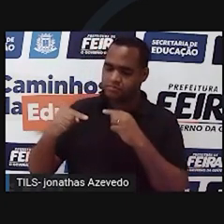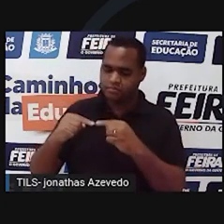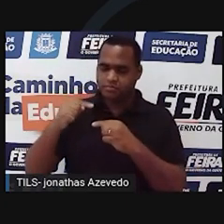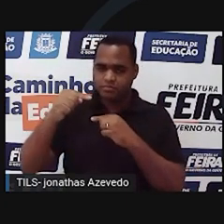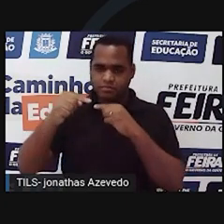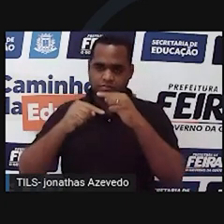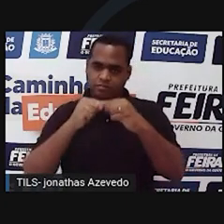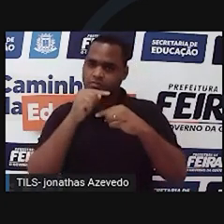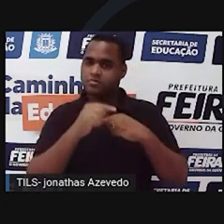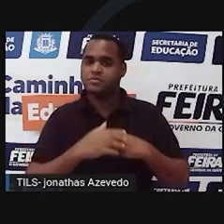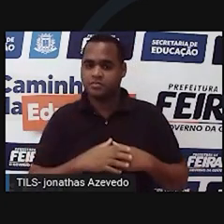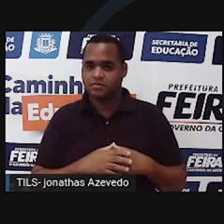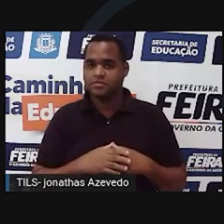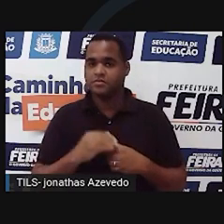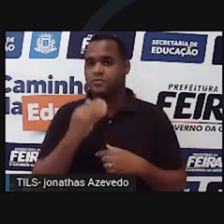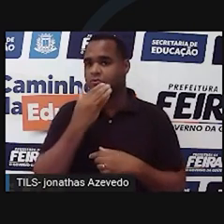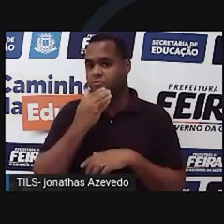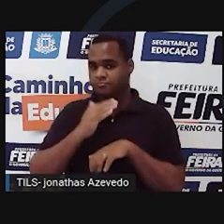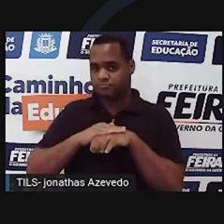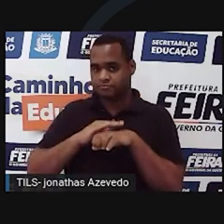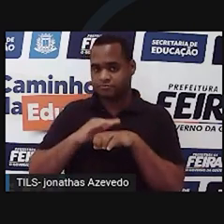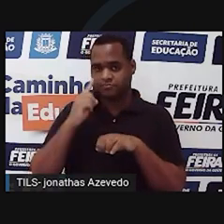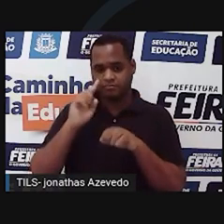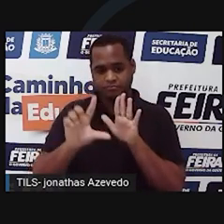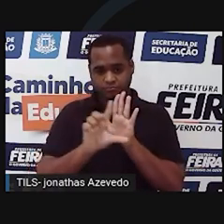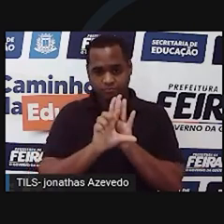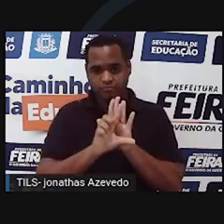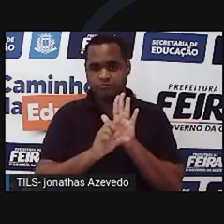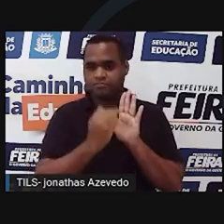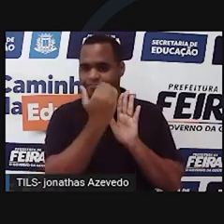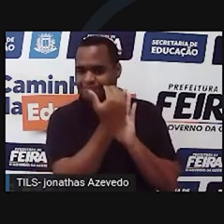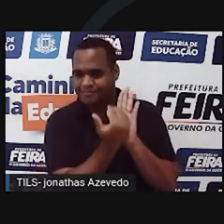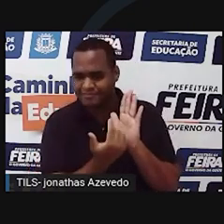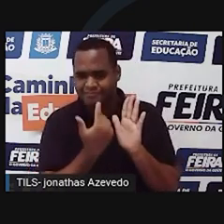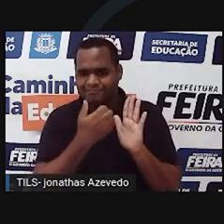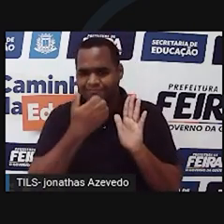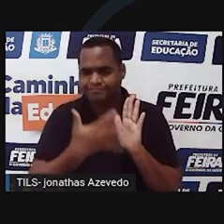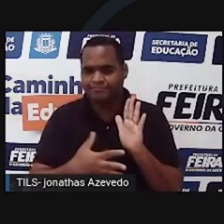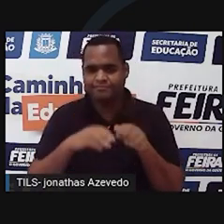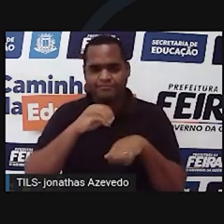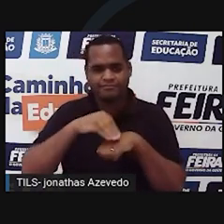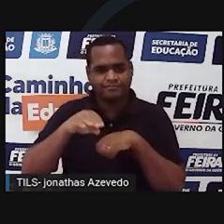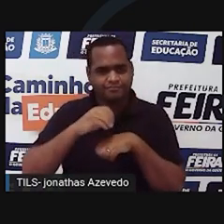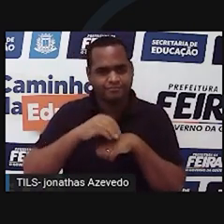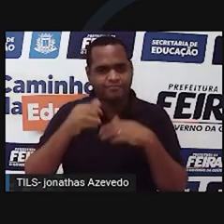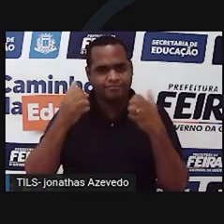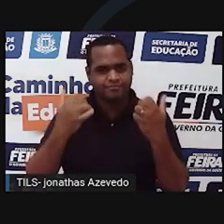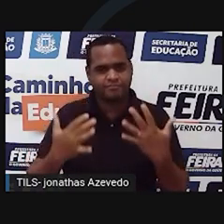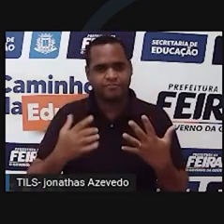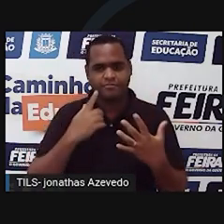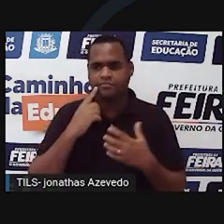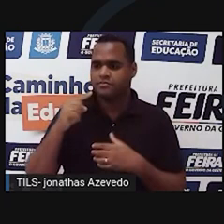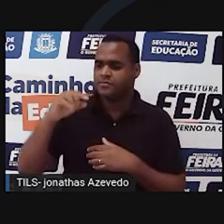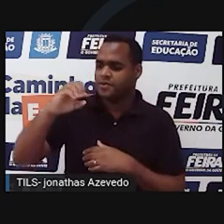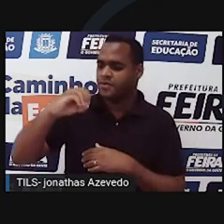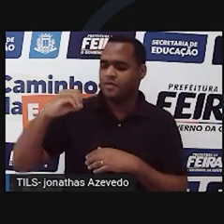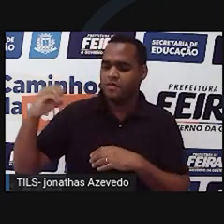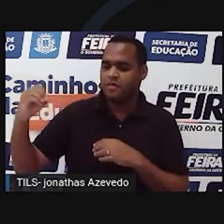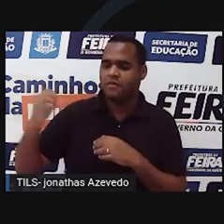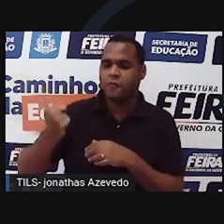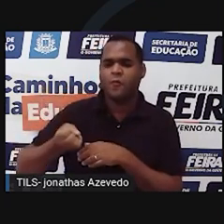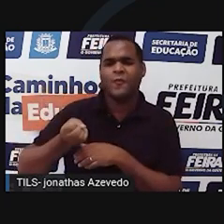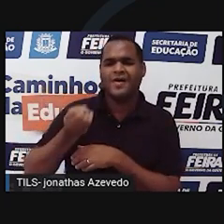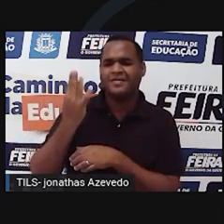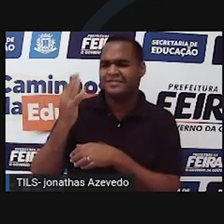Kepler propôs as leis para explicar os movimentos dos planetas e também quanto tempo eles demoravam para se deslocar